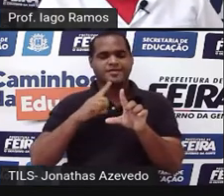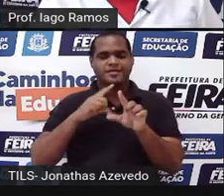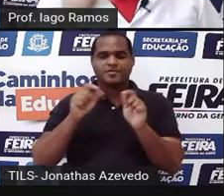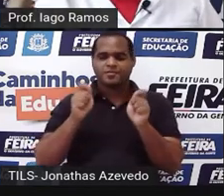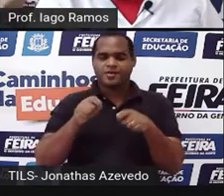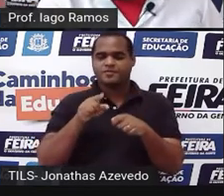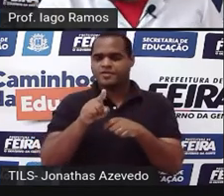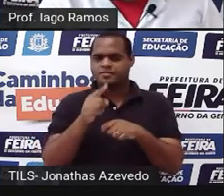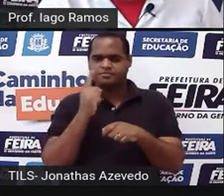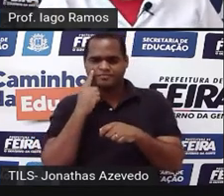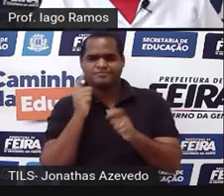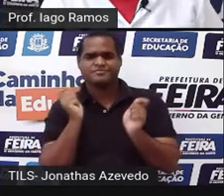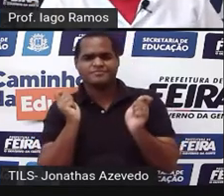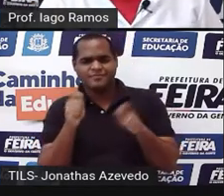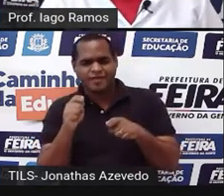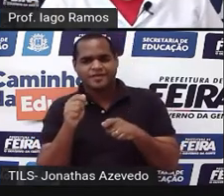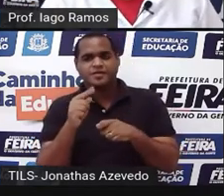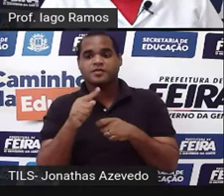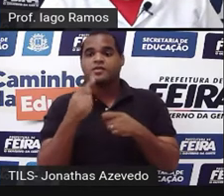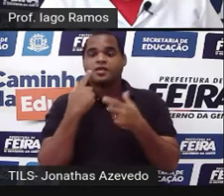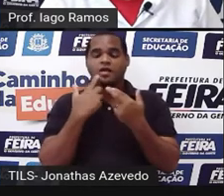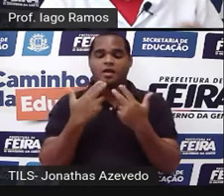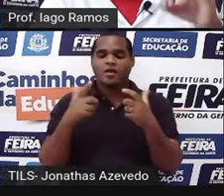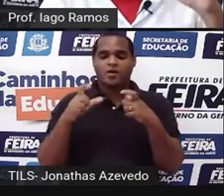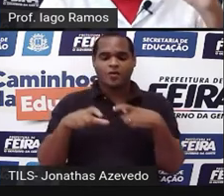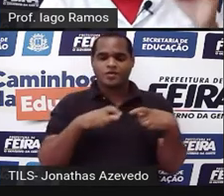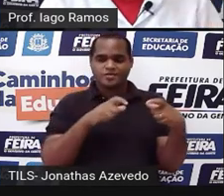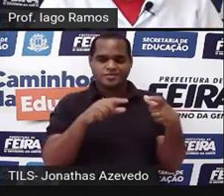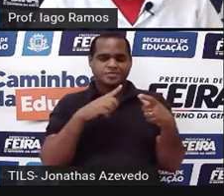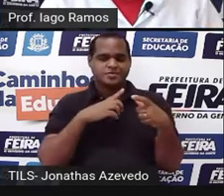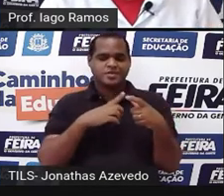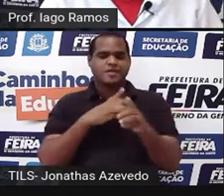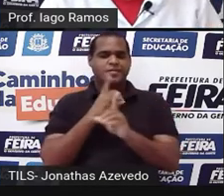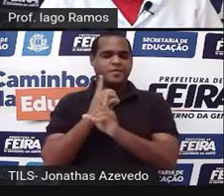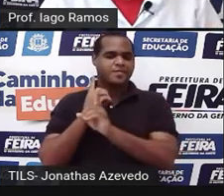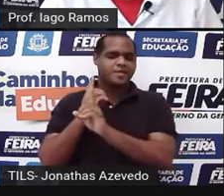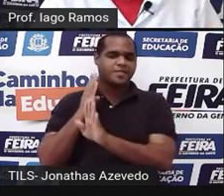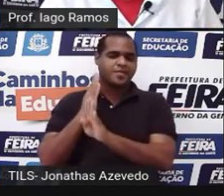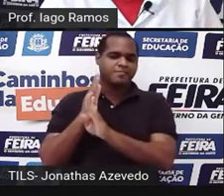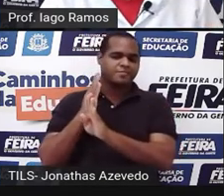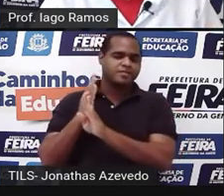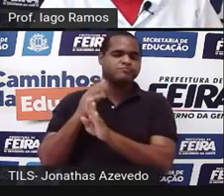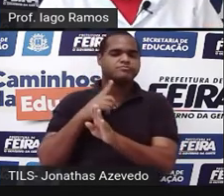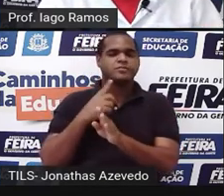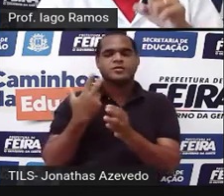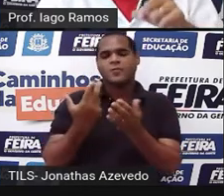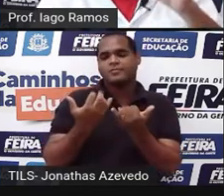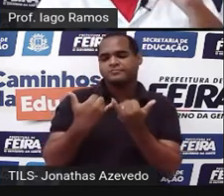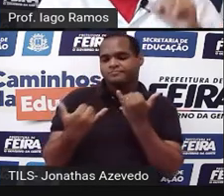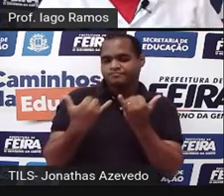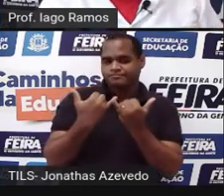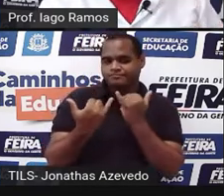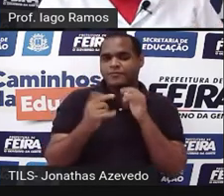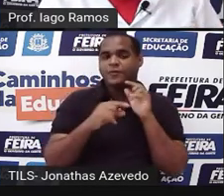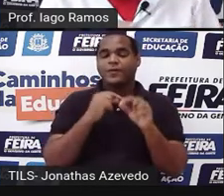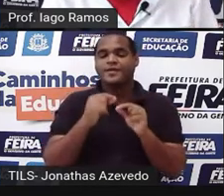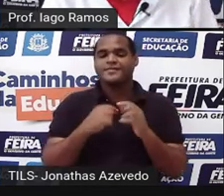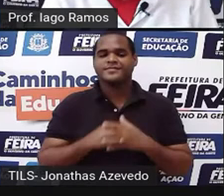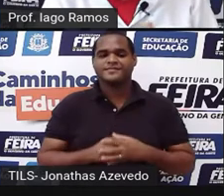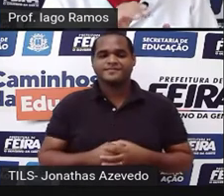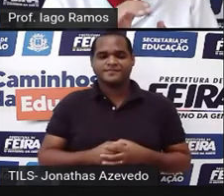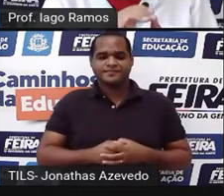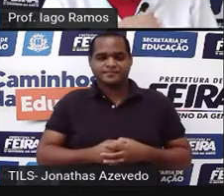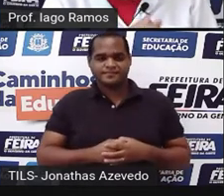eu consegui encontrar esse significado do que é semelhança. E é um significado